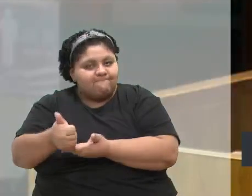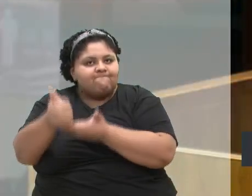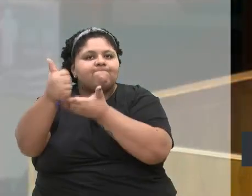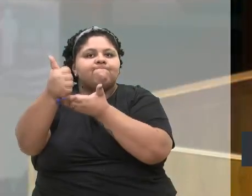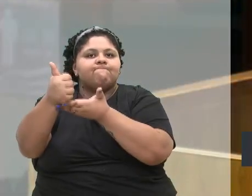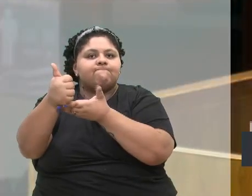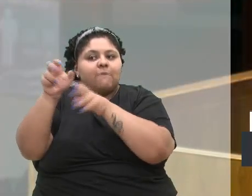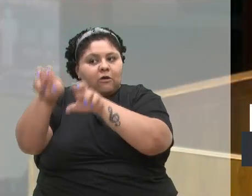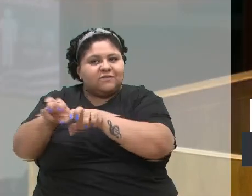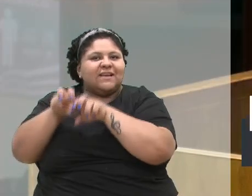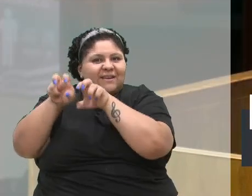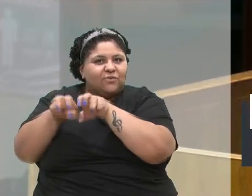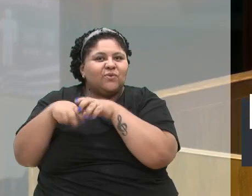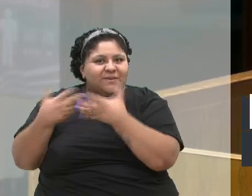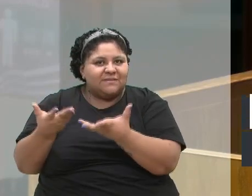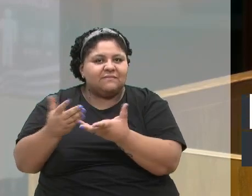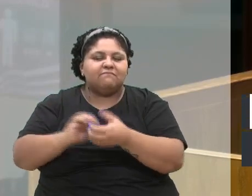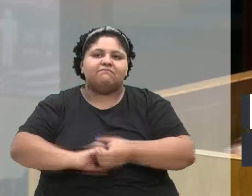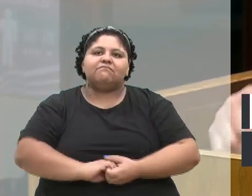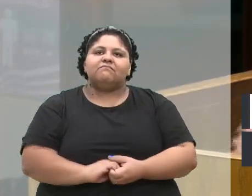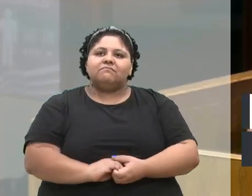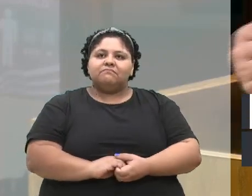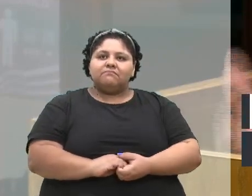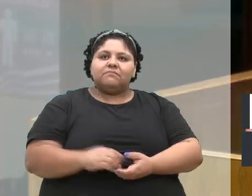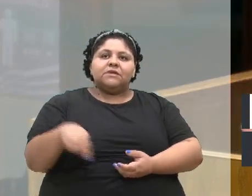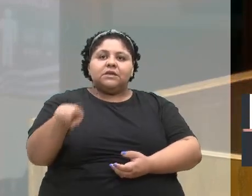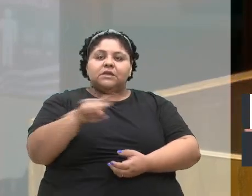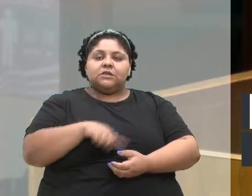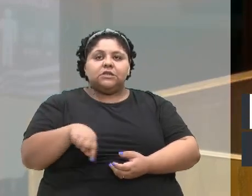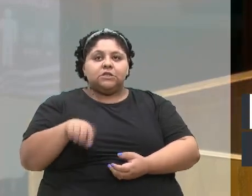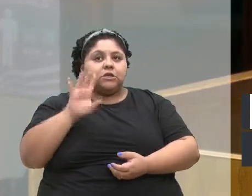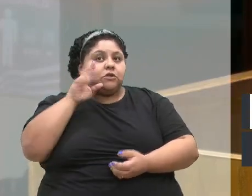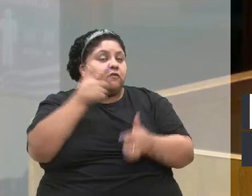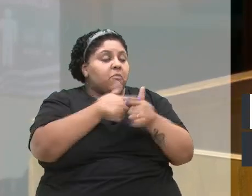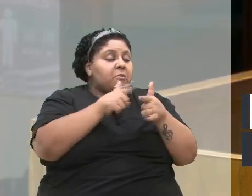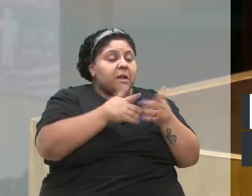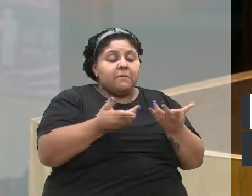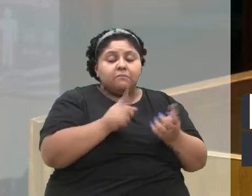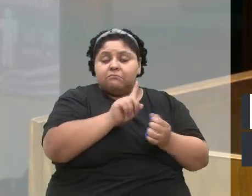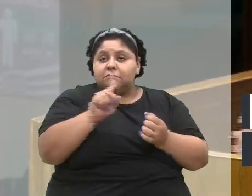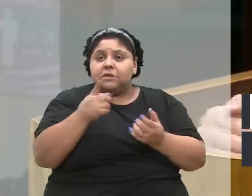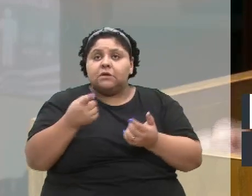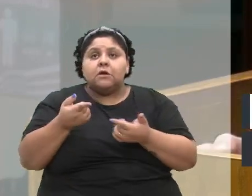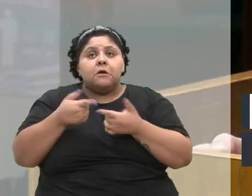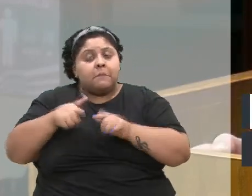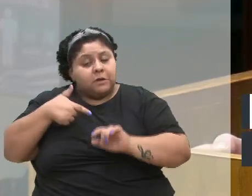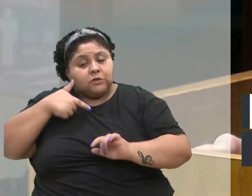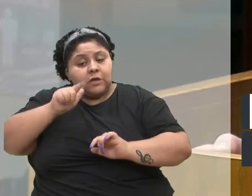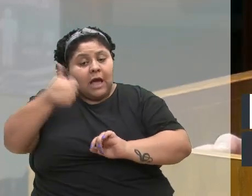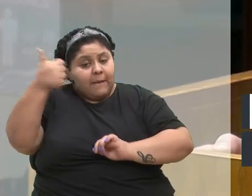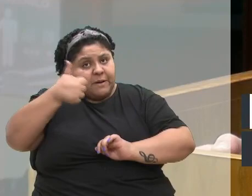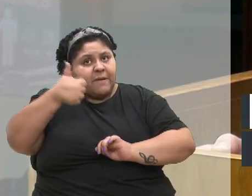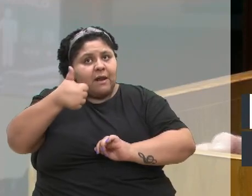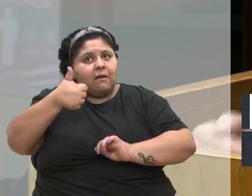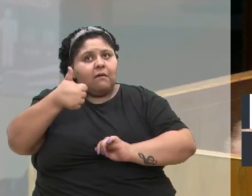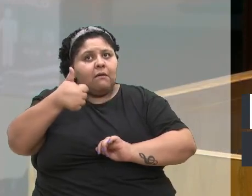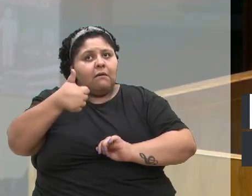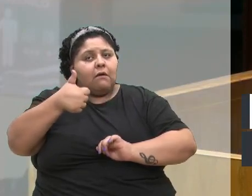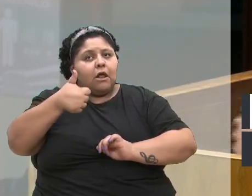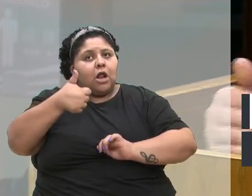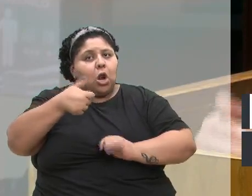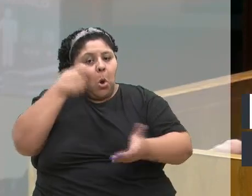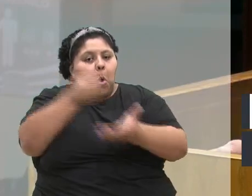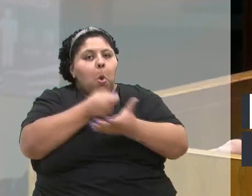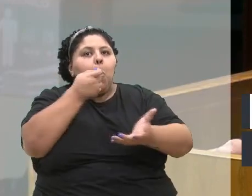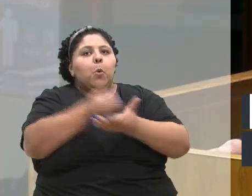aos agricultores. A gente resolveu o problema? Não resolveu. Mas ganhamos a primeira batalha. Ganhamos